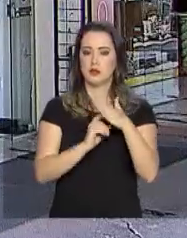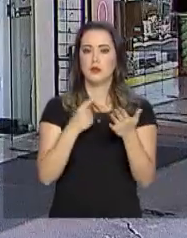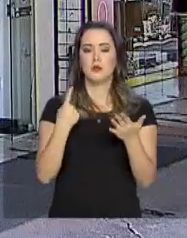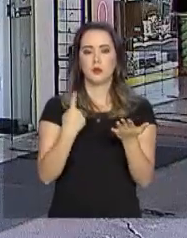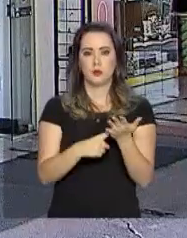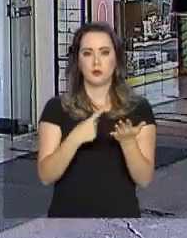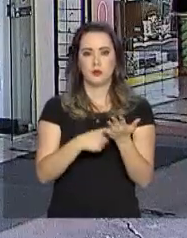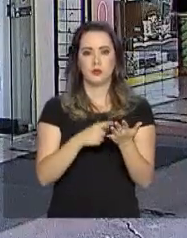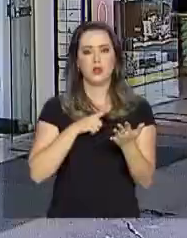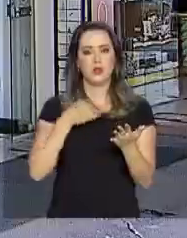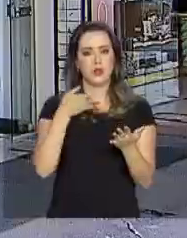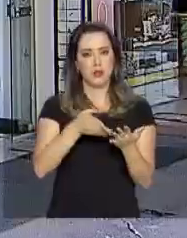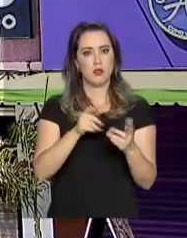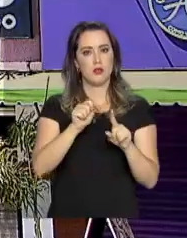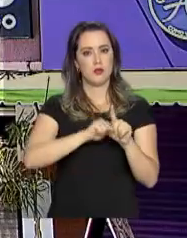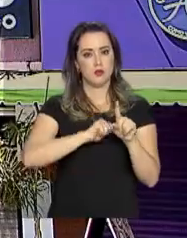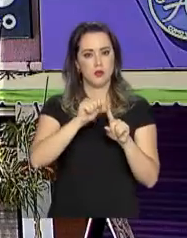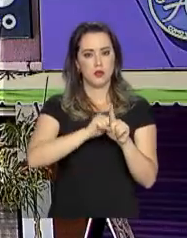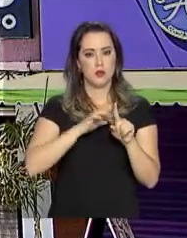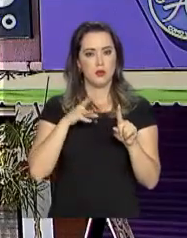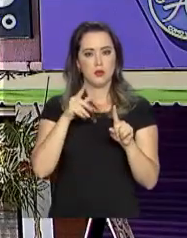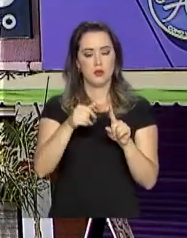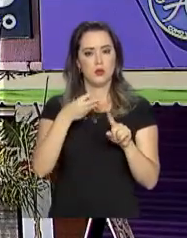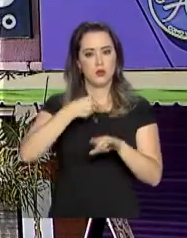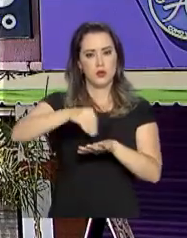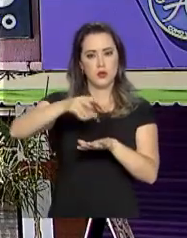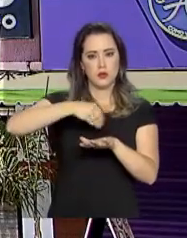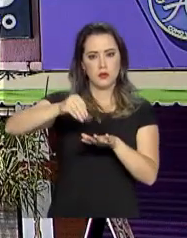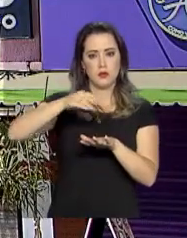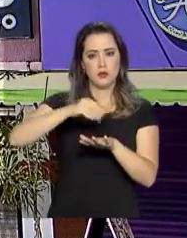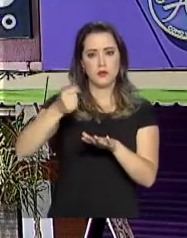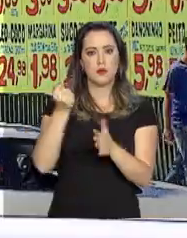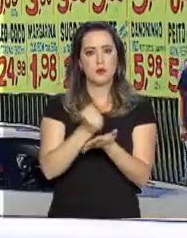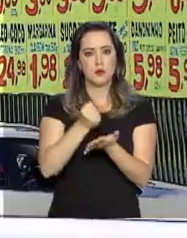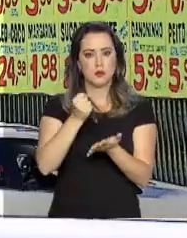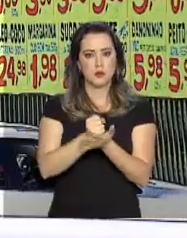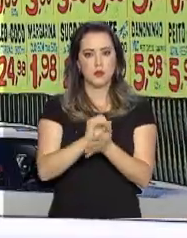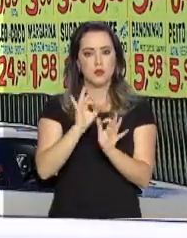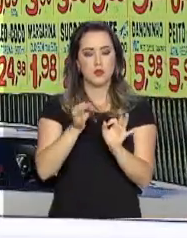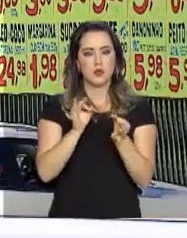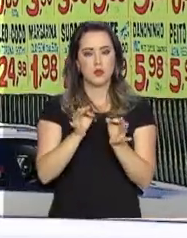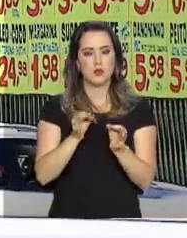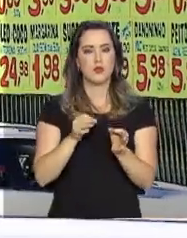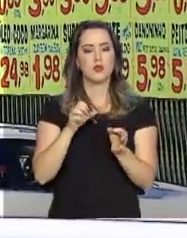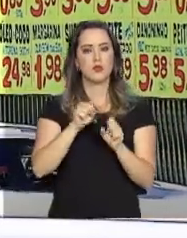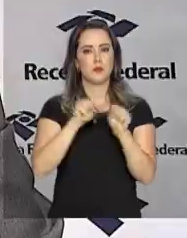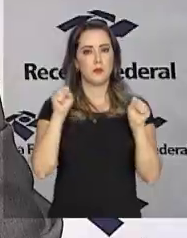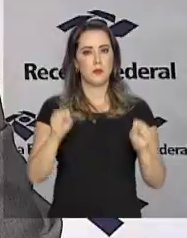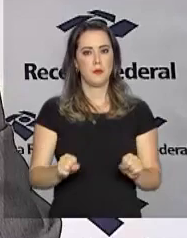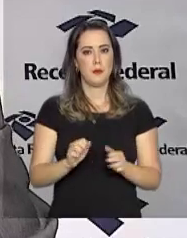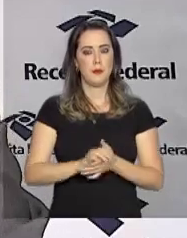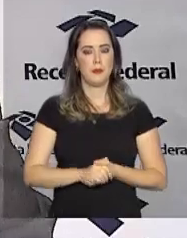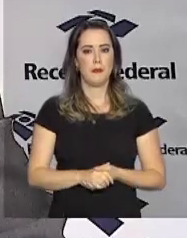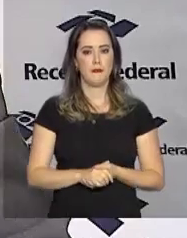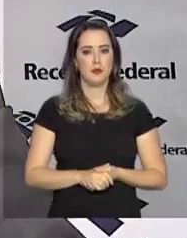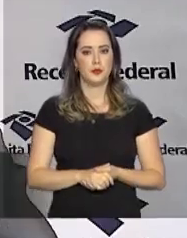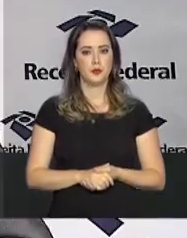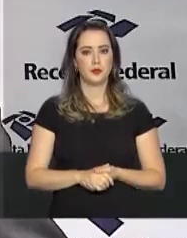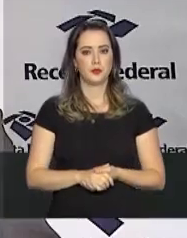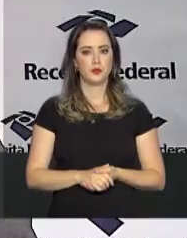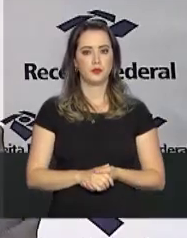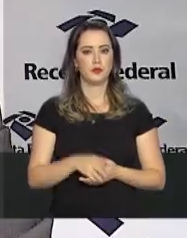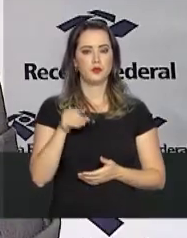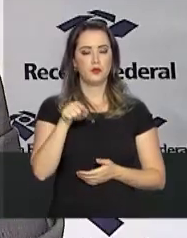passaram a ter, neste mês, todas as informações da folha de pagamento já emitidas pelo sistema. A folha de pagamento está sendo